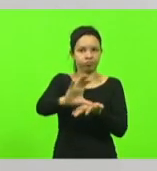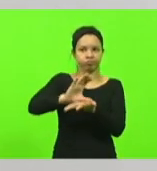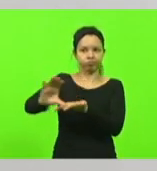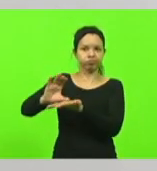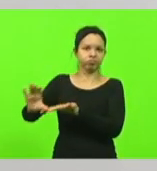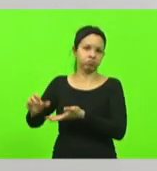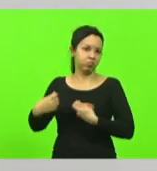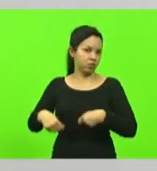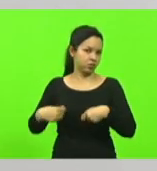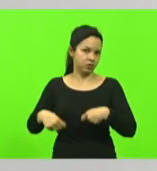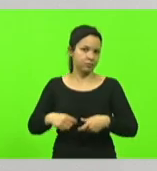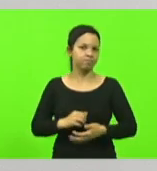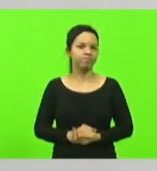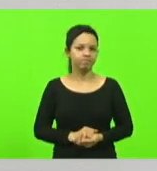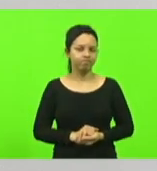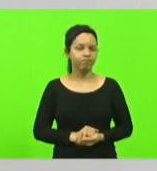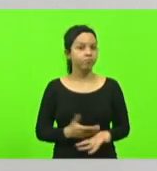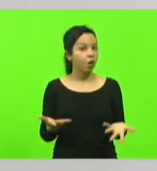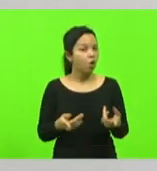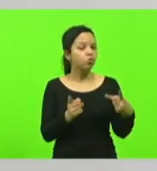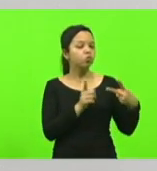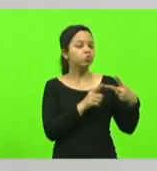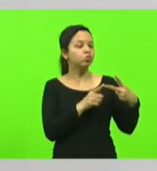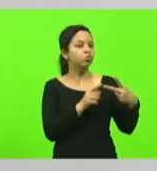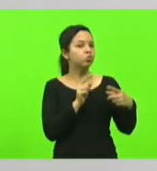Agora eu vou falar do segundo motivo do porquê.